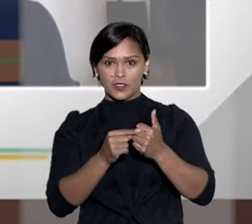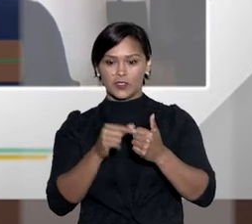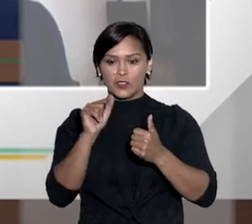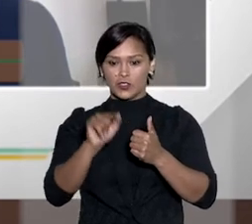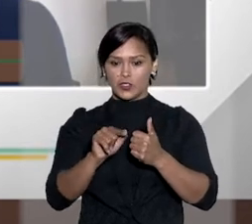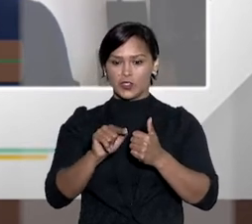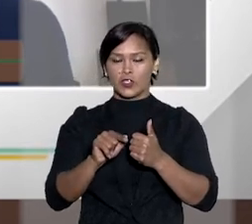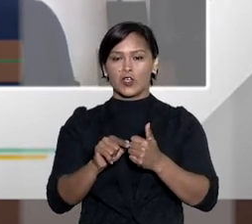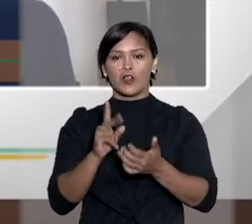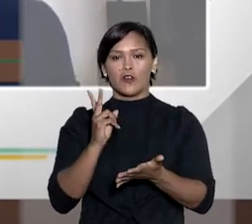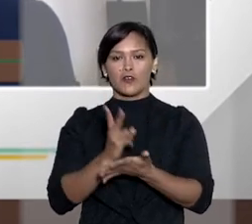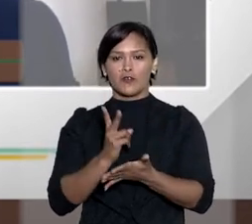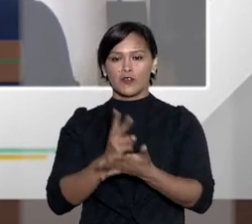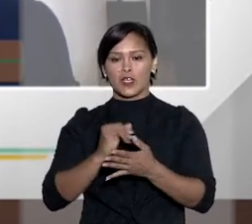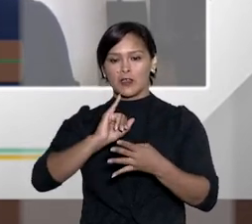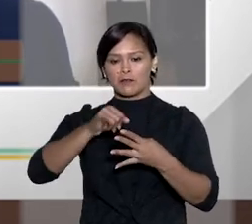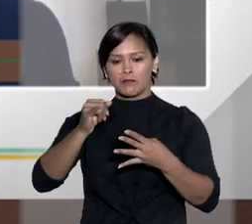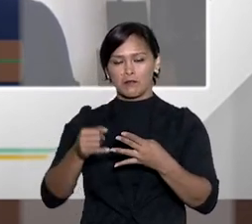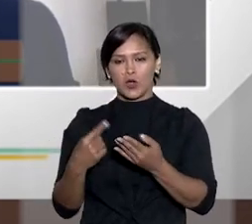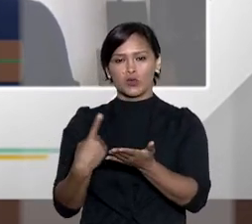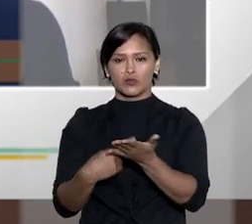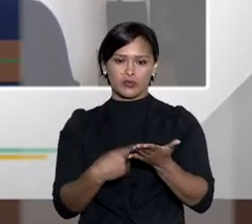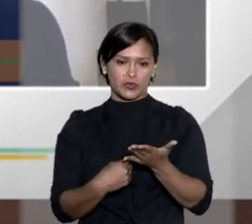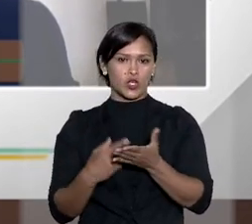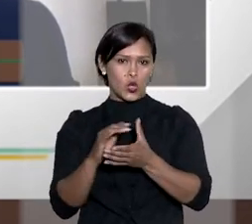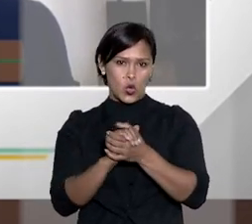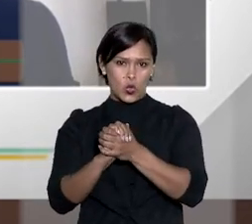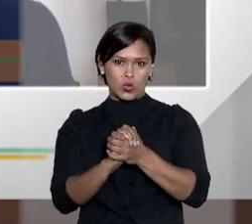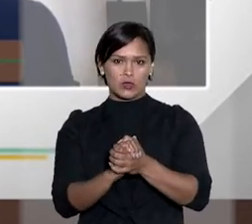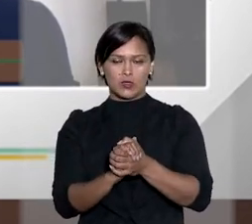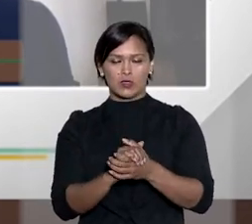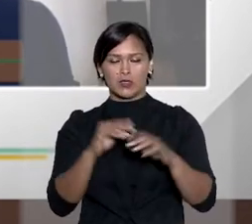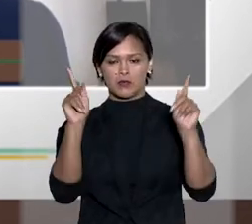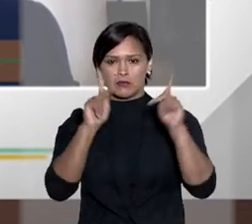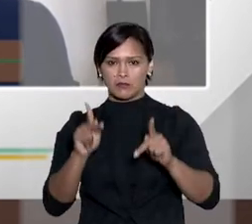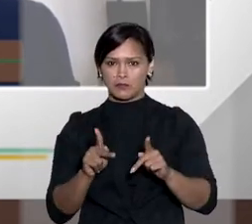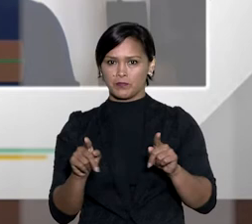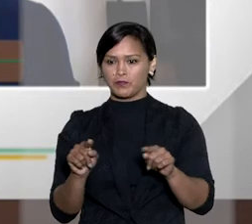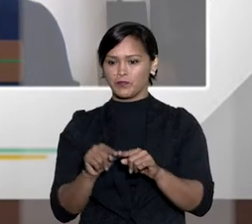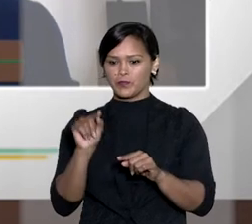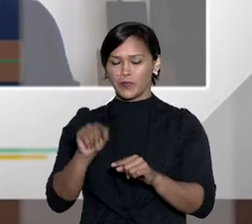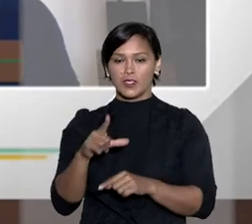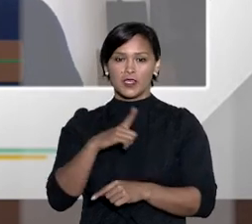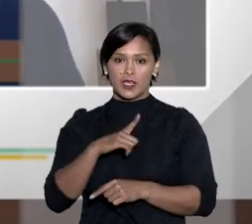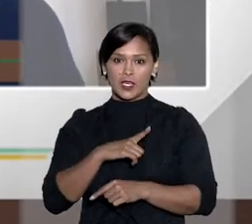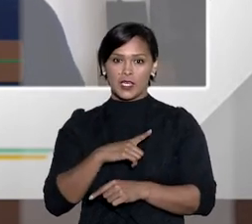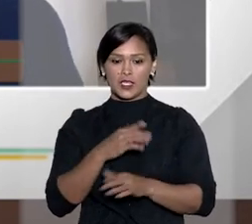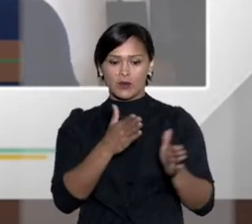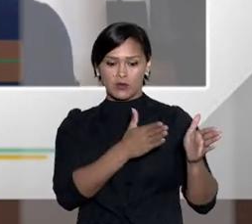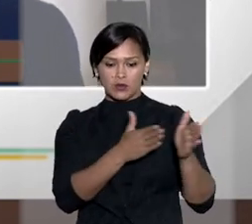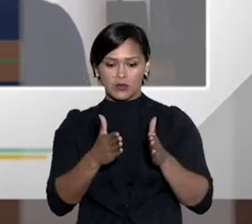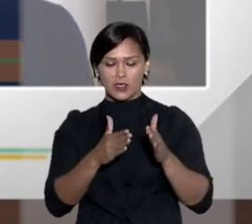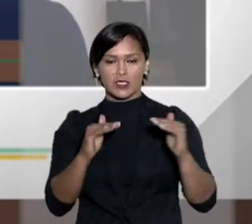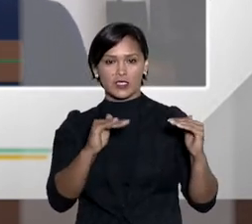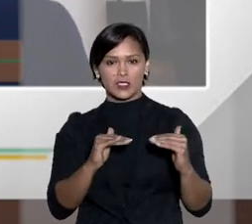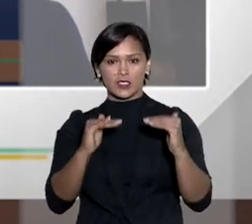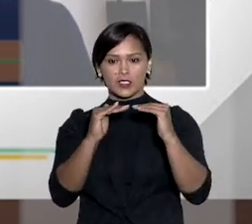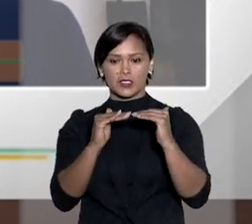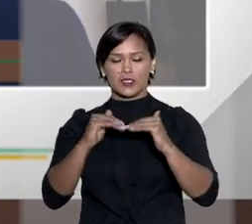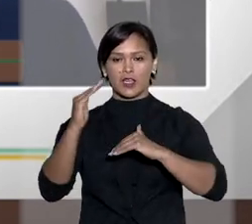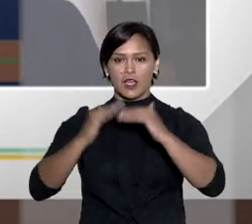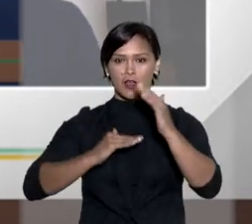estabelecido neste artigo excetuada a hipótese de conciliação então